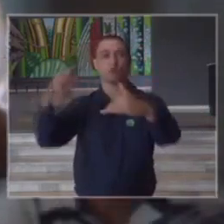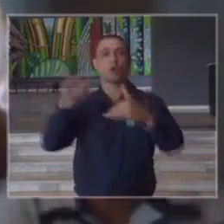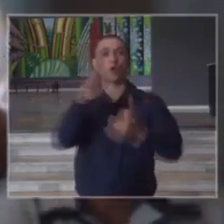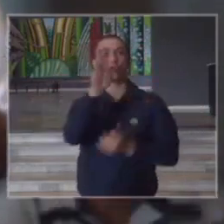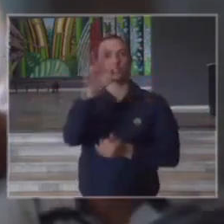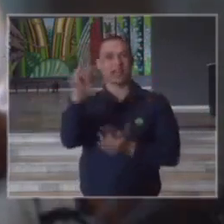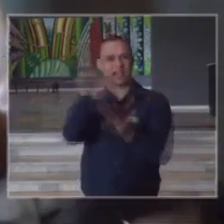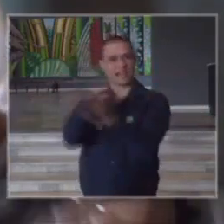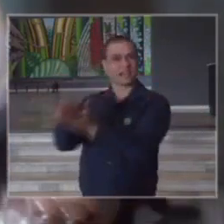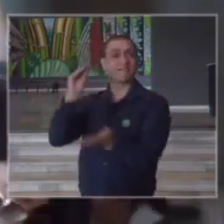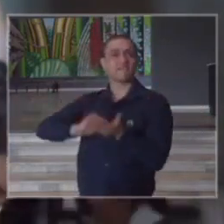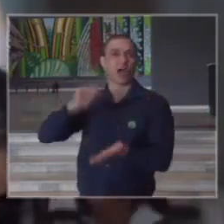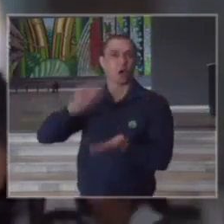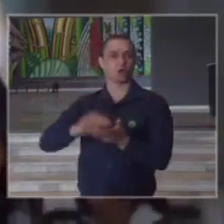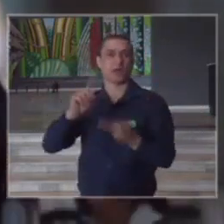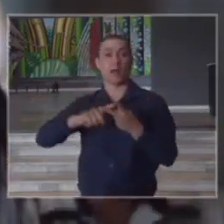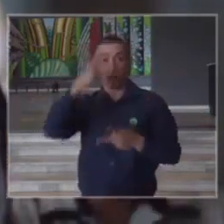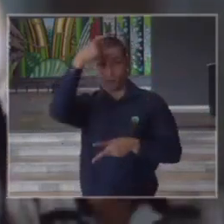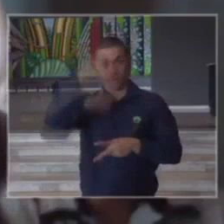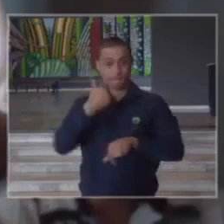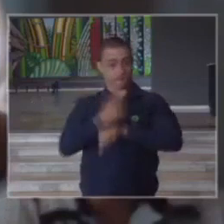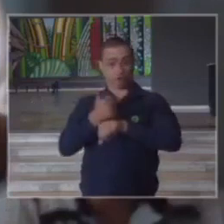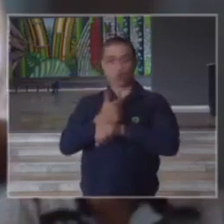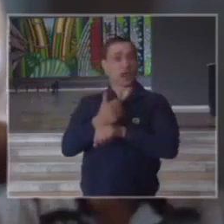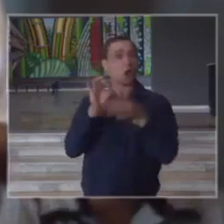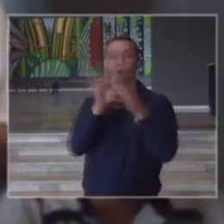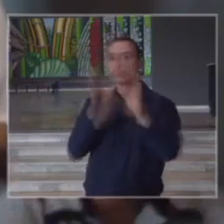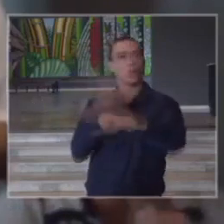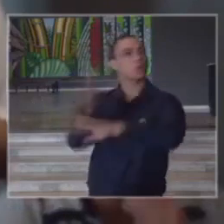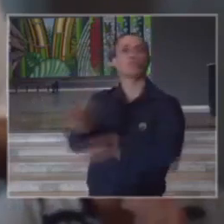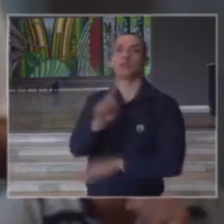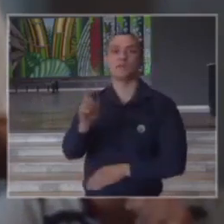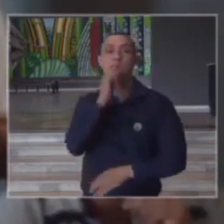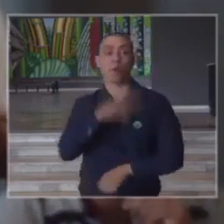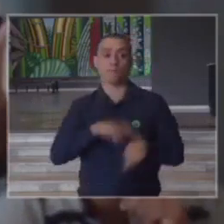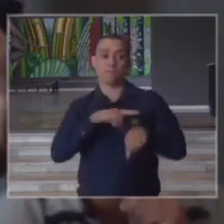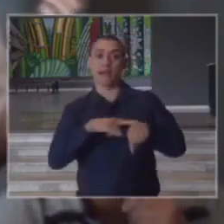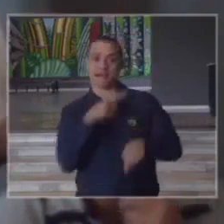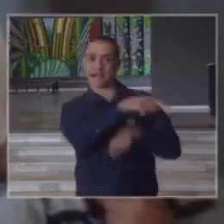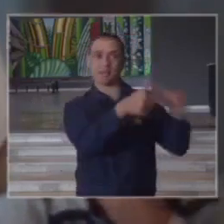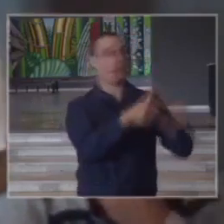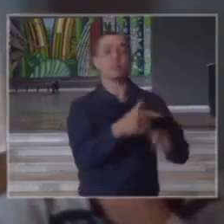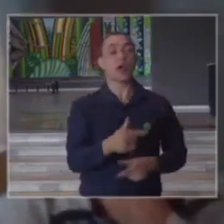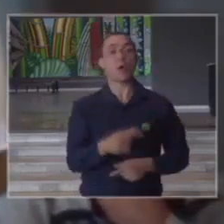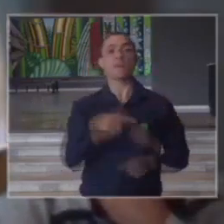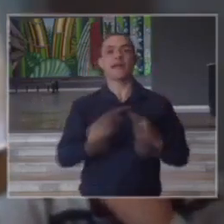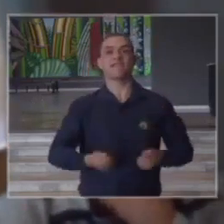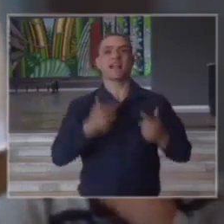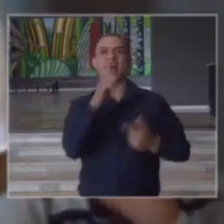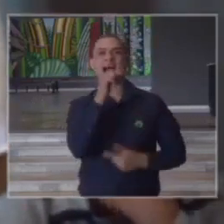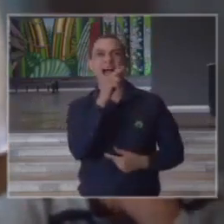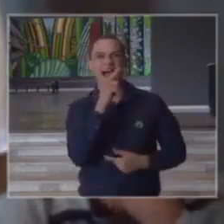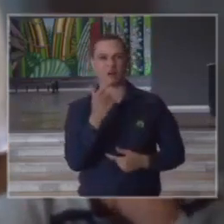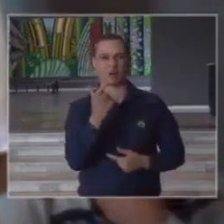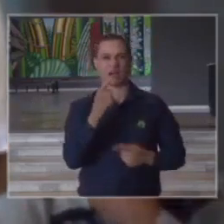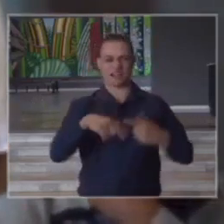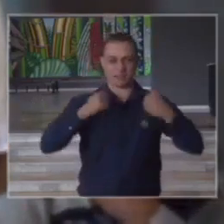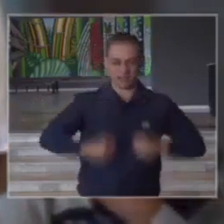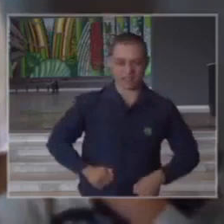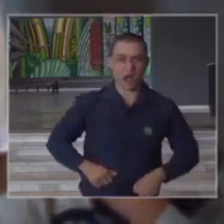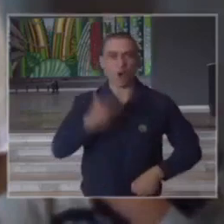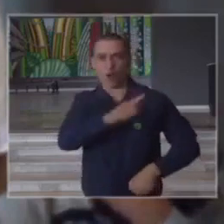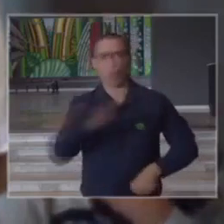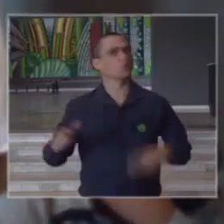EPI de profissionais que não estão sendo autorizados aí por exemplo ao banheiro para não gastar avental e